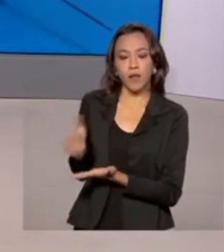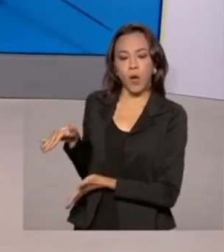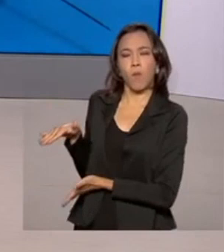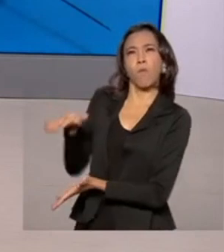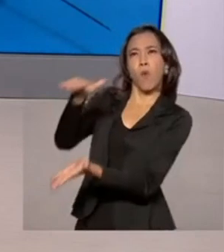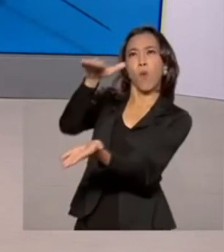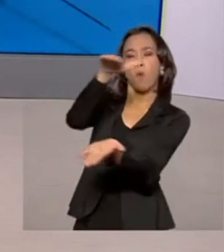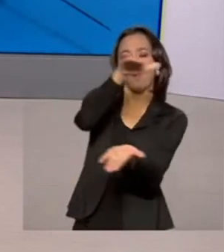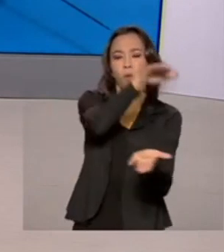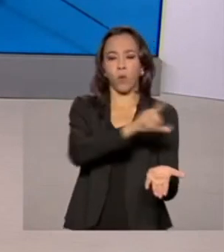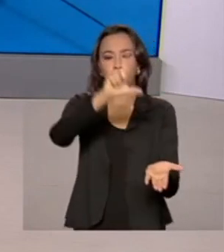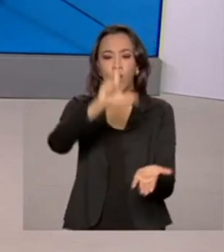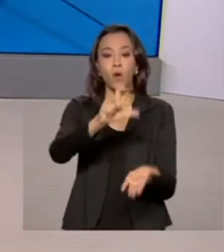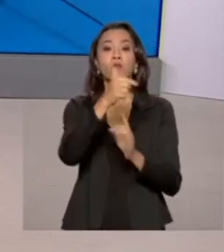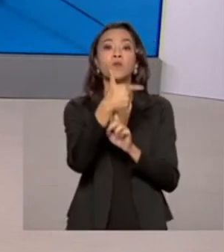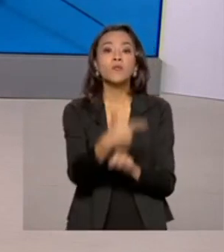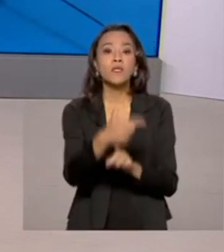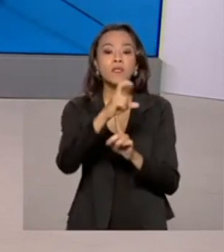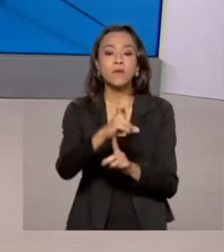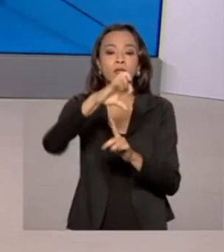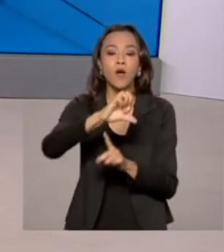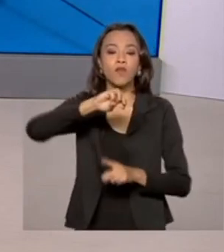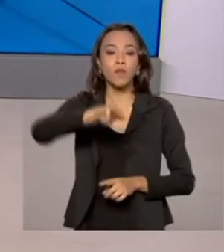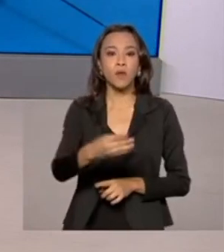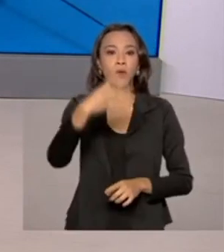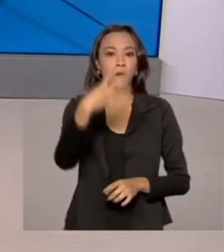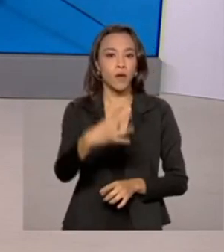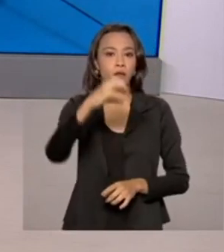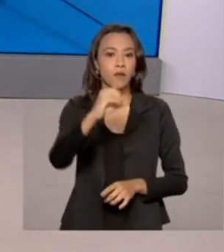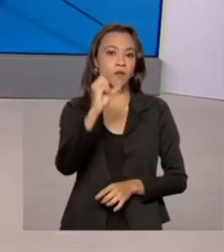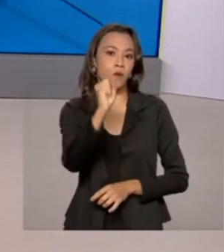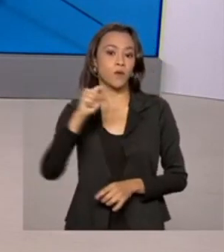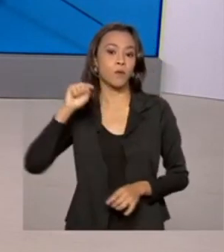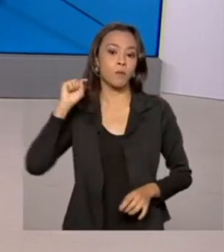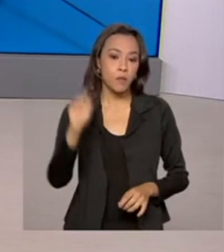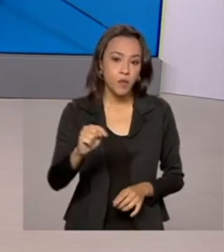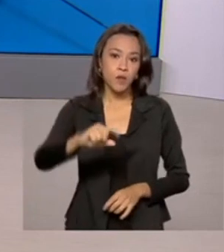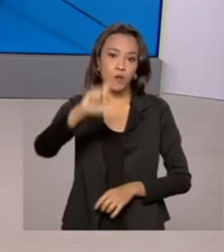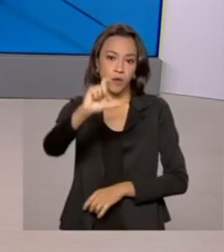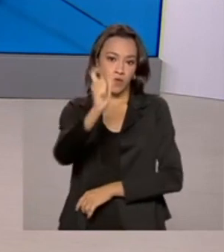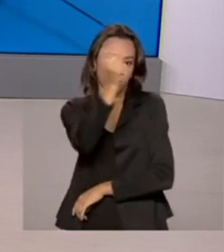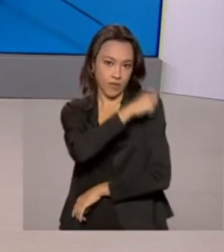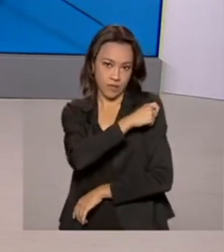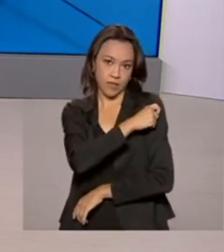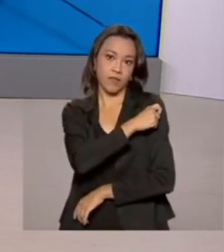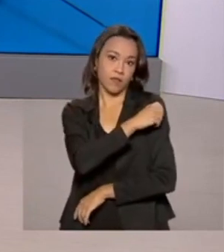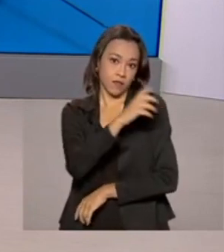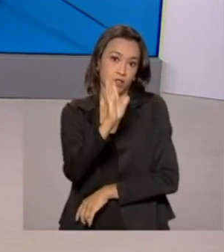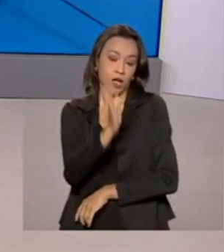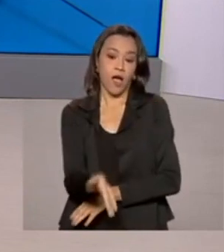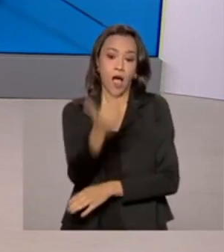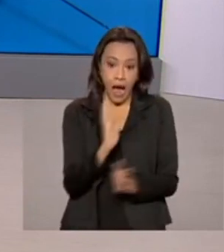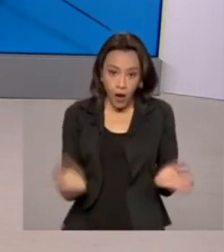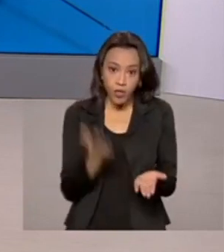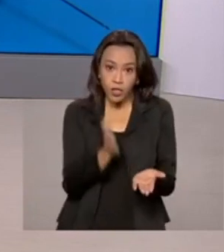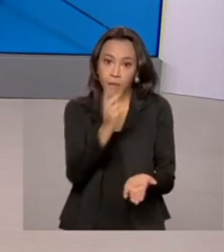259 milhões 408 mil doses de vacina. As doses aplicadas somam